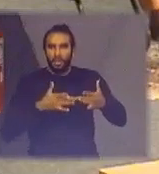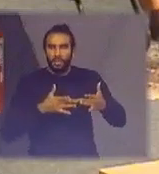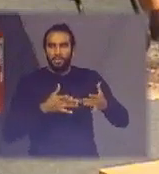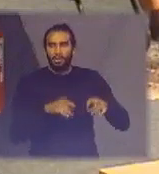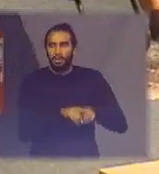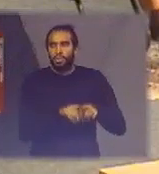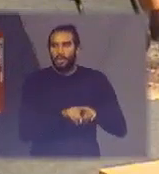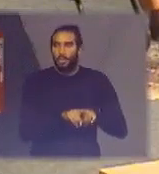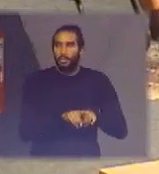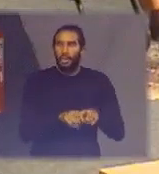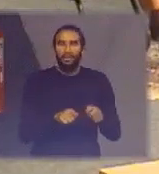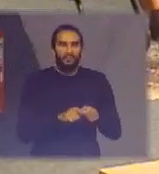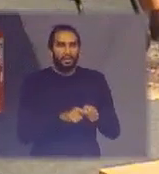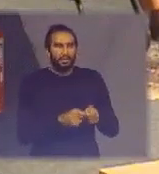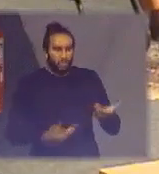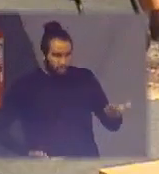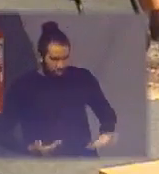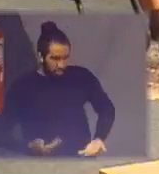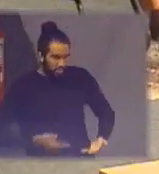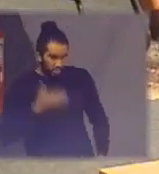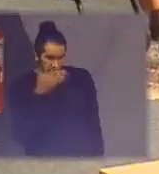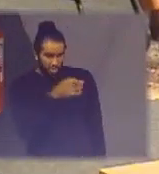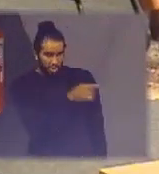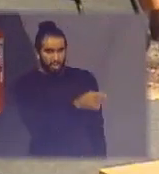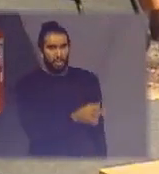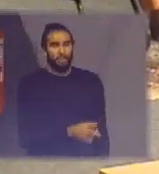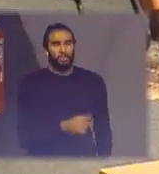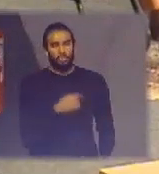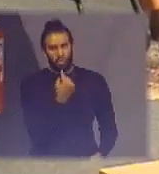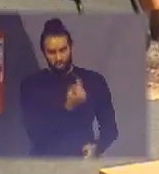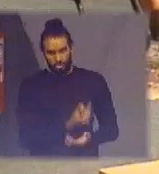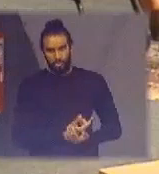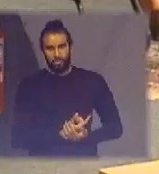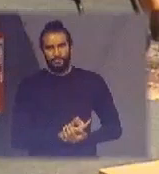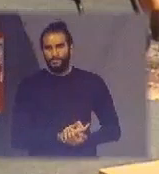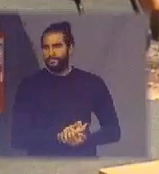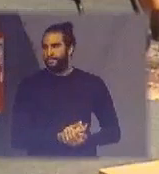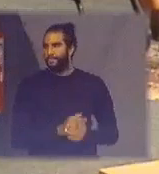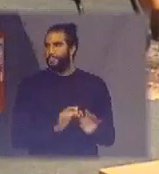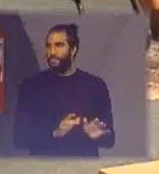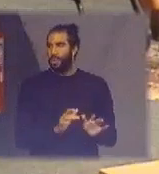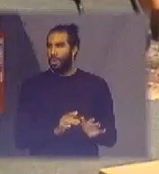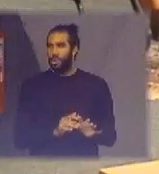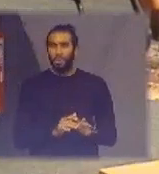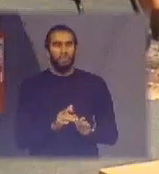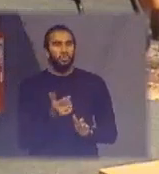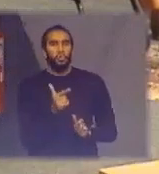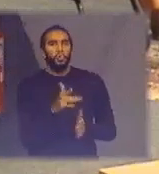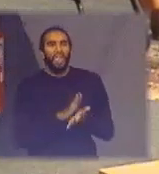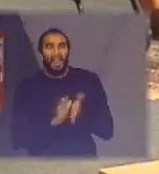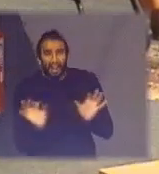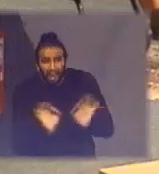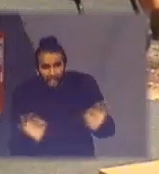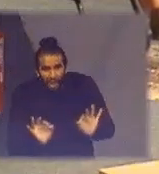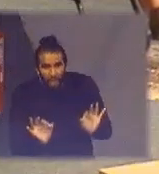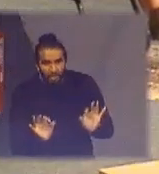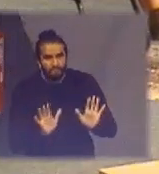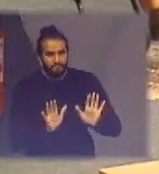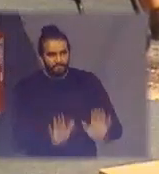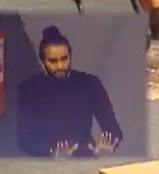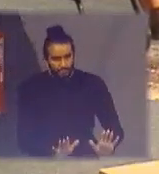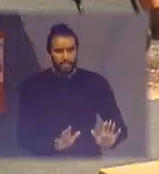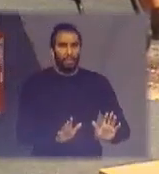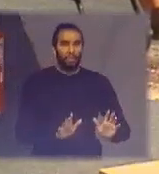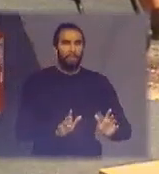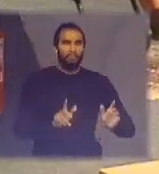prestando serviço para esses operadores nossos então não é que não existe nenhuma dá para se